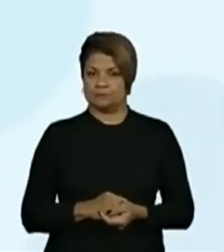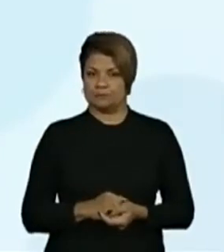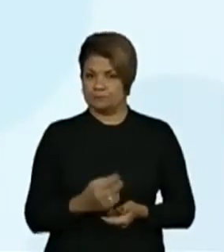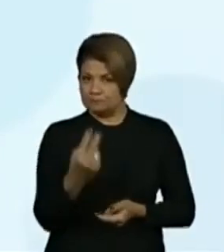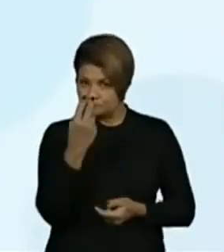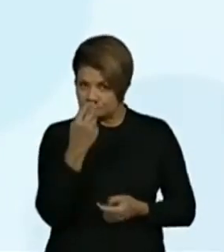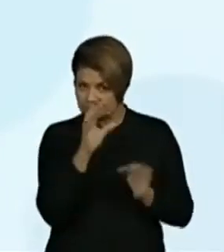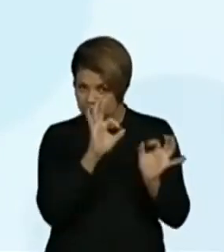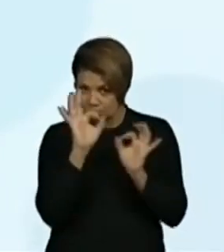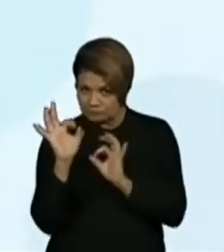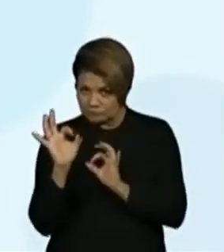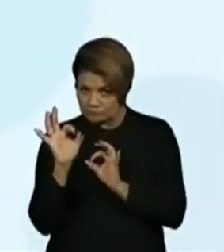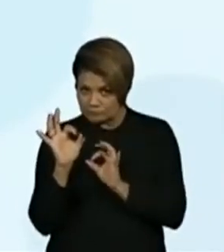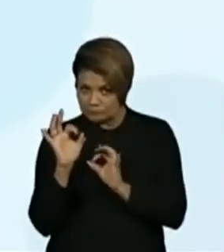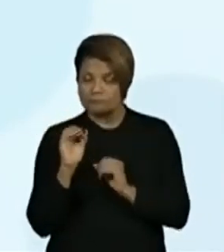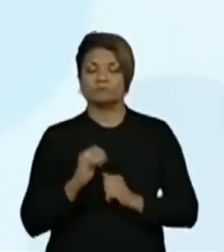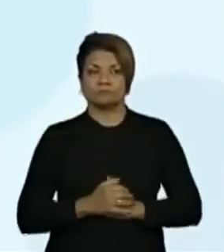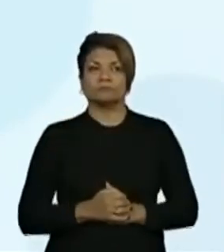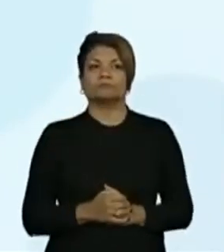na leitura?